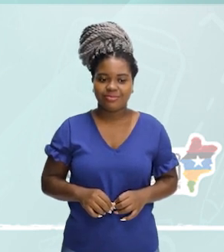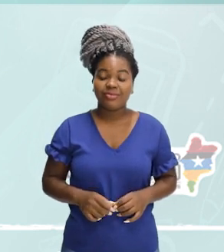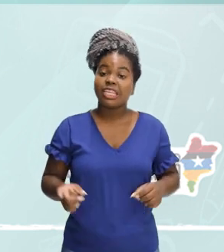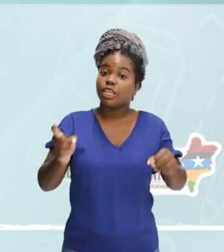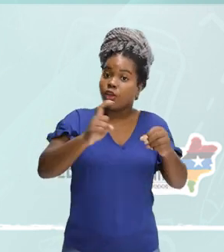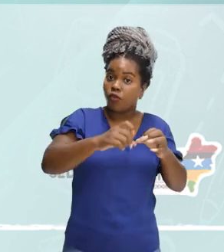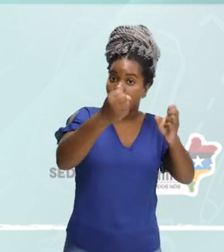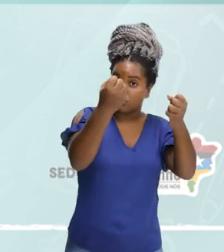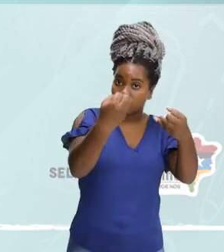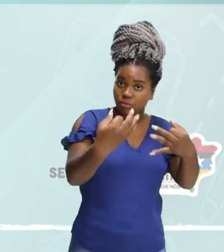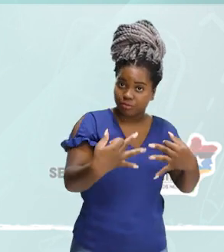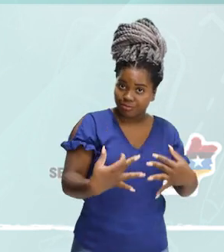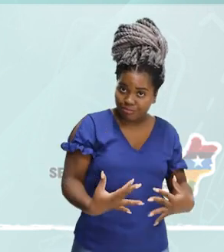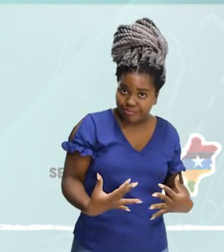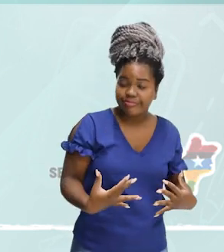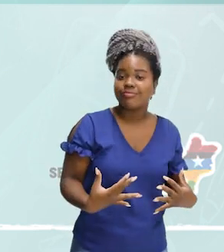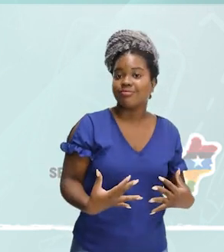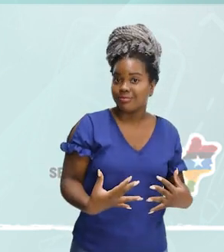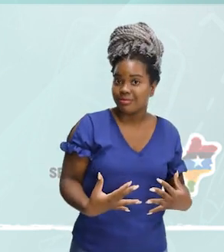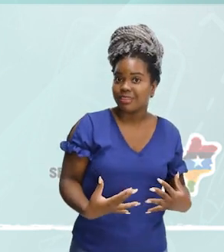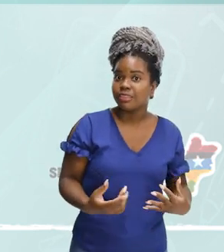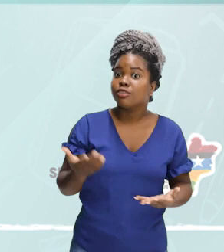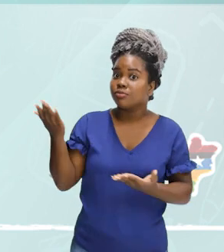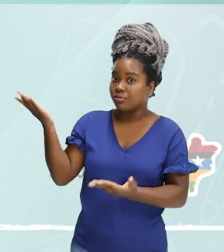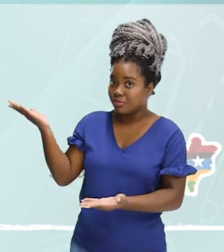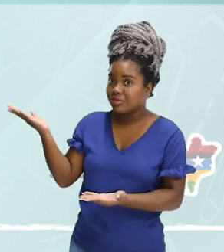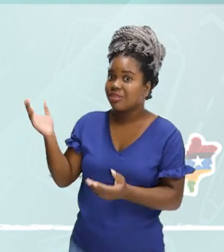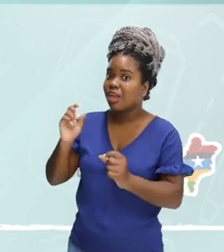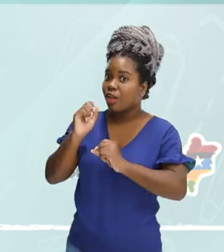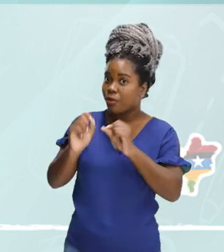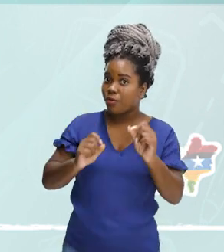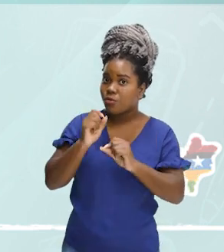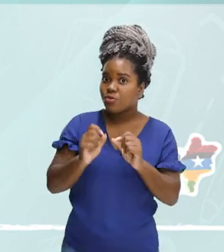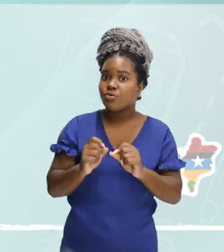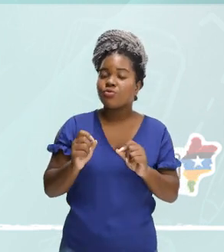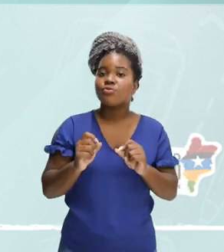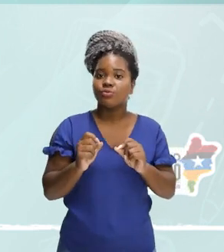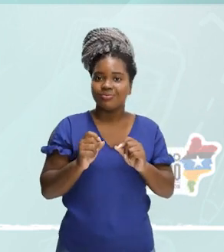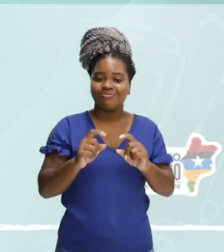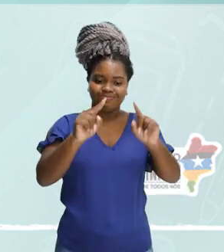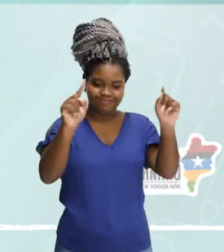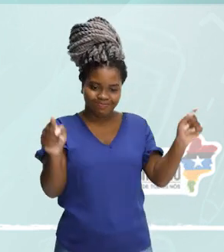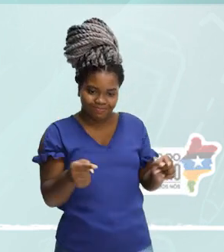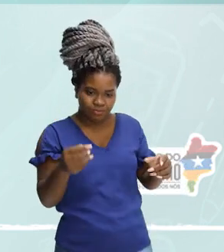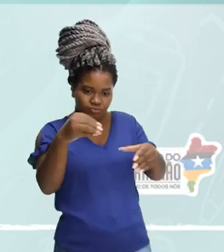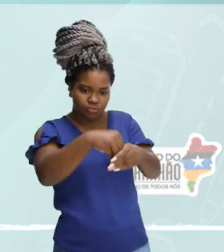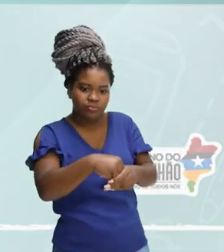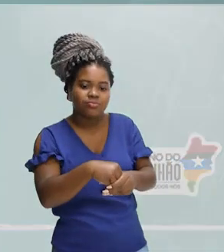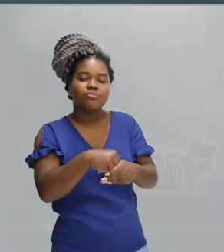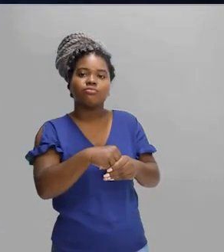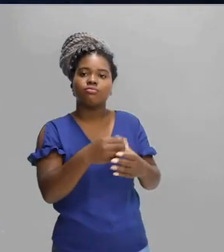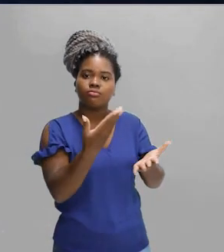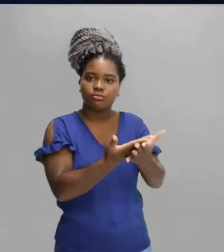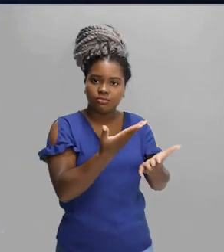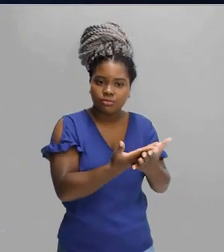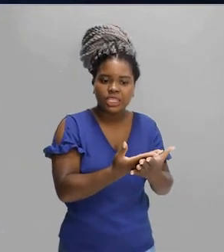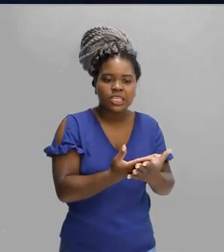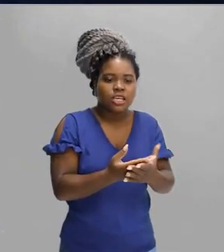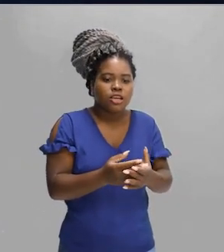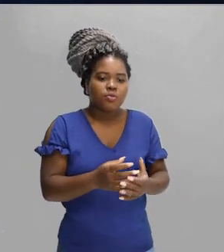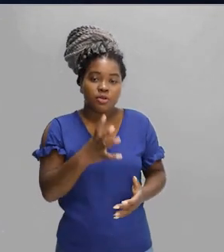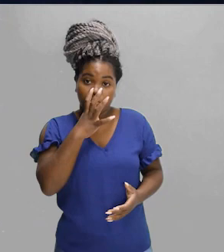Volto a repetir. Isso aqui é um parênteses dentro da nossa aula, para que vocês possam observar que essas